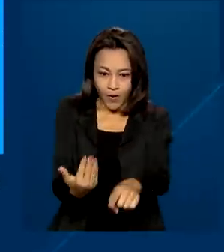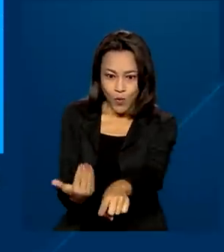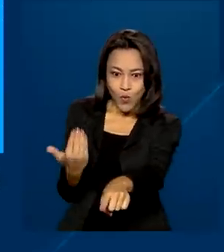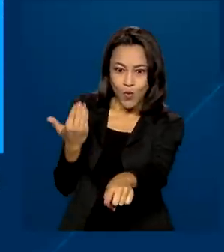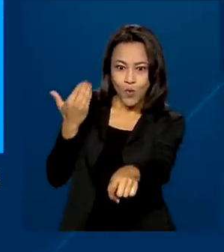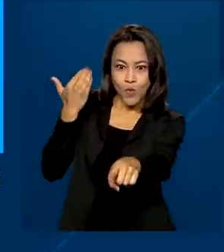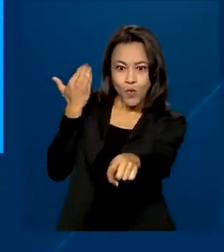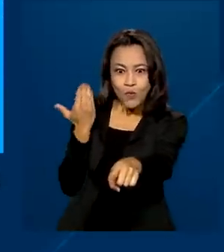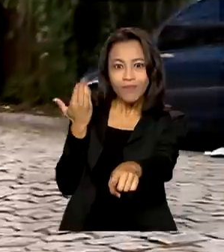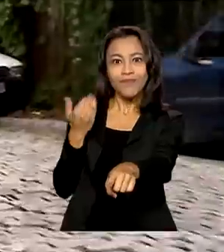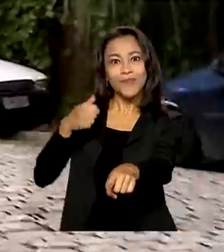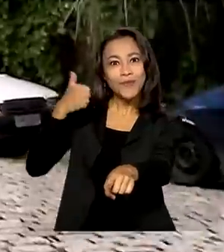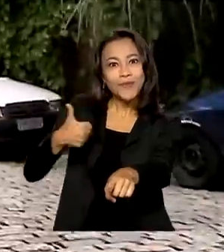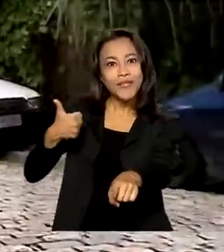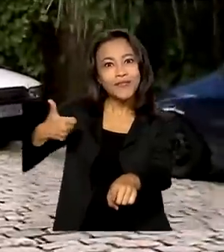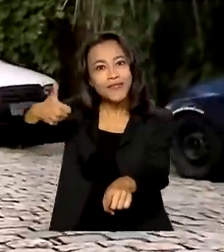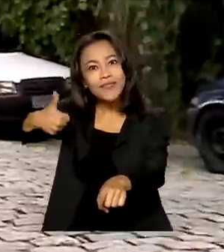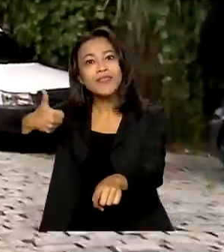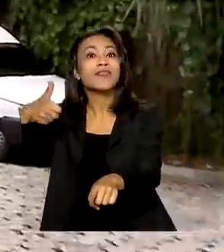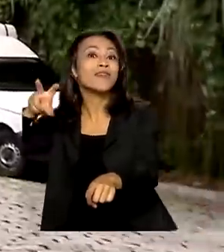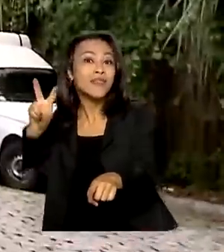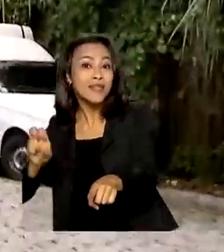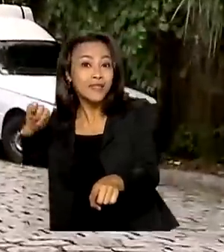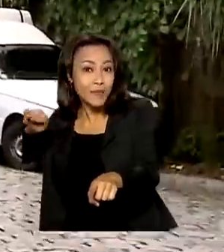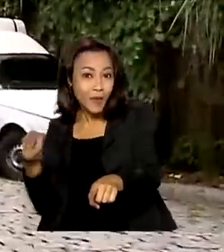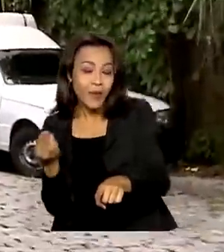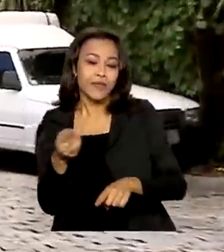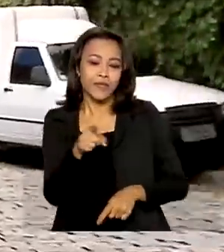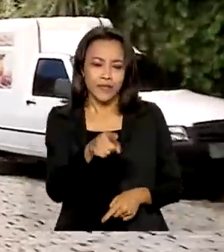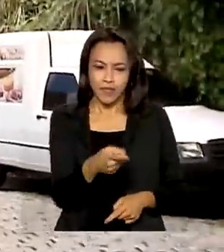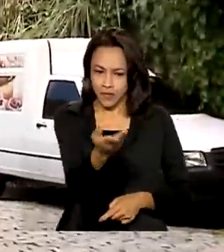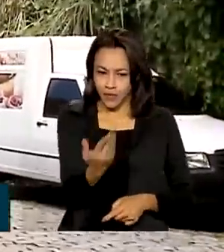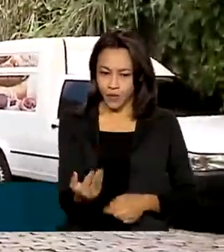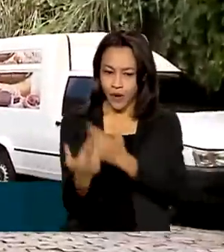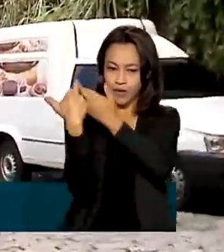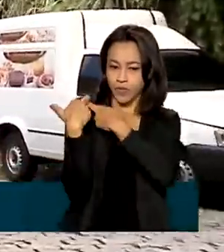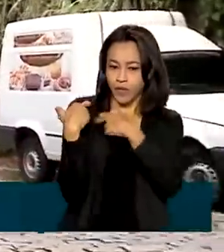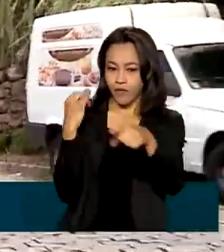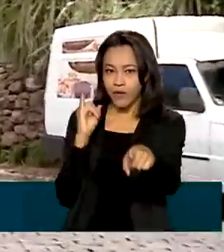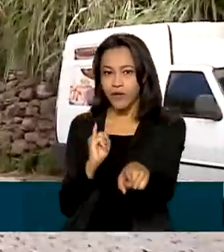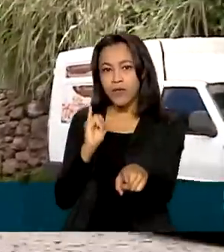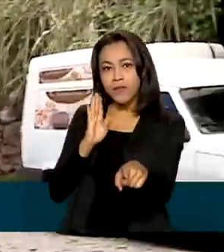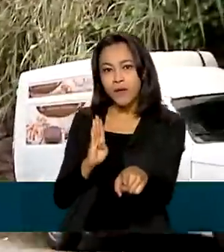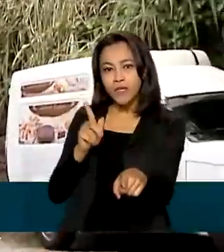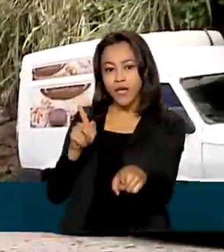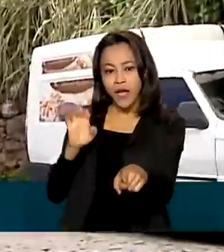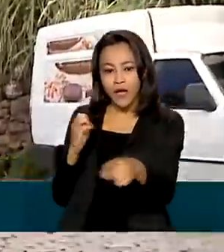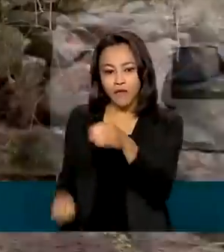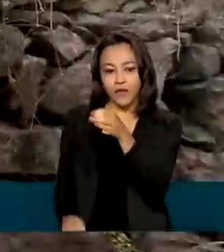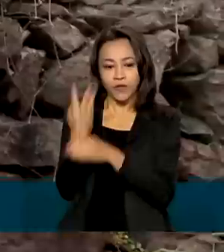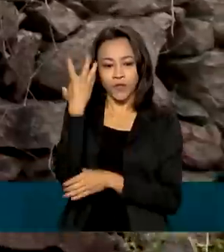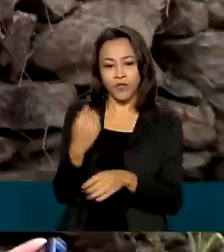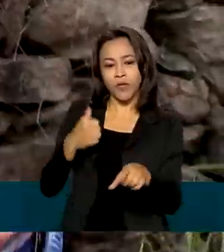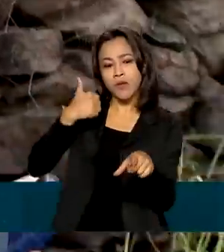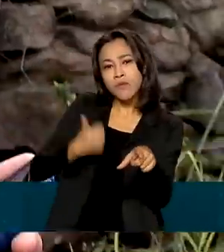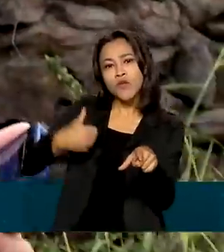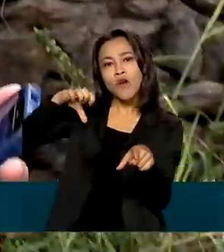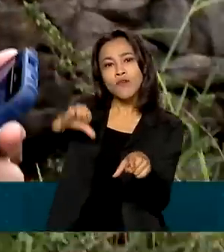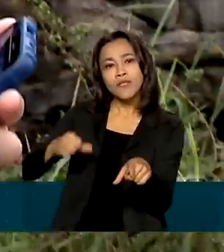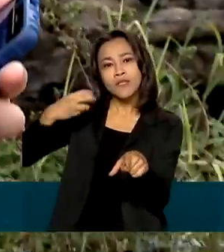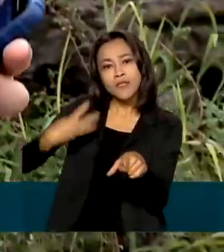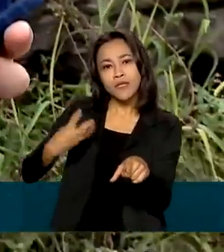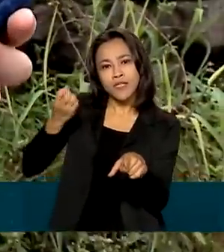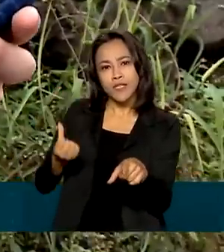215 milhões. O Instituto Brasileiro, que realiza o censo, foi criado em 1936 e